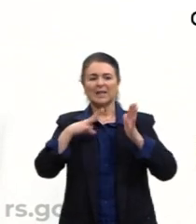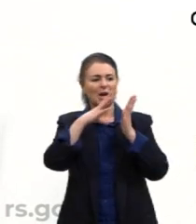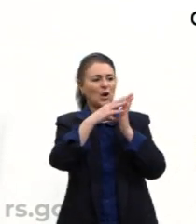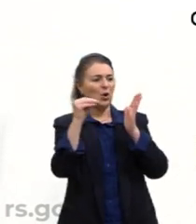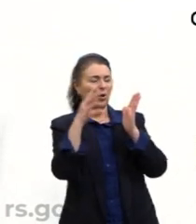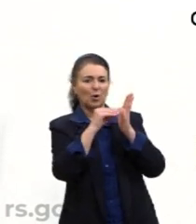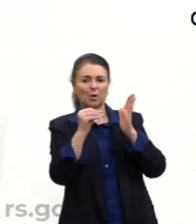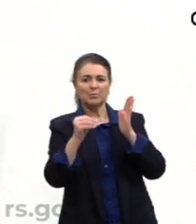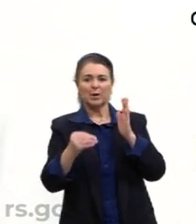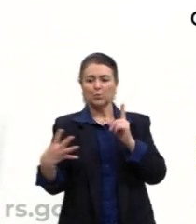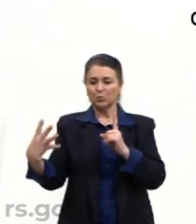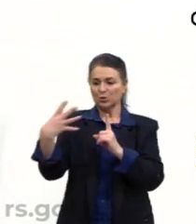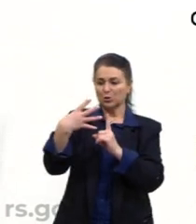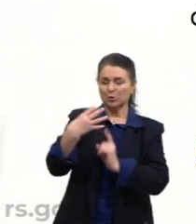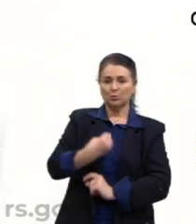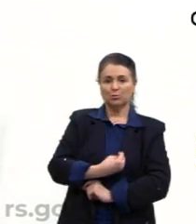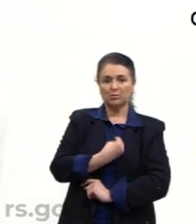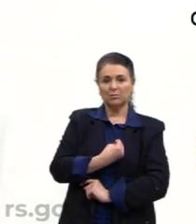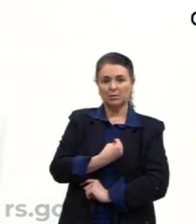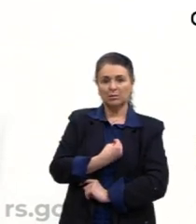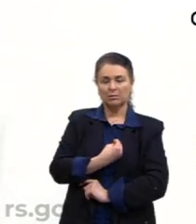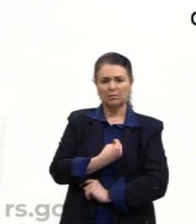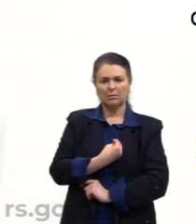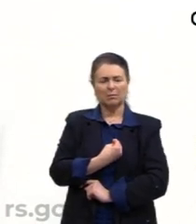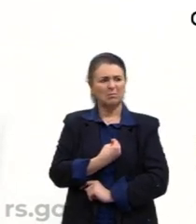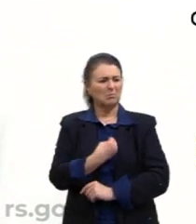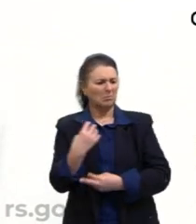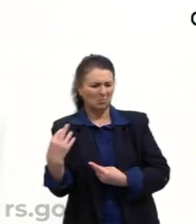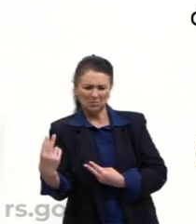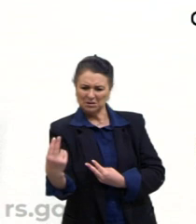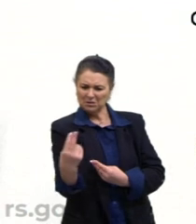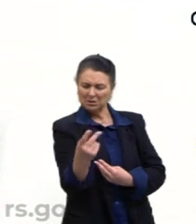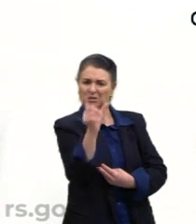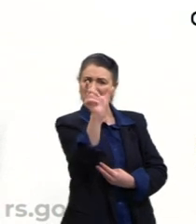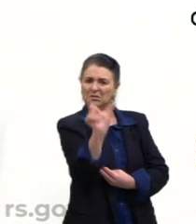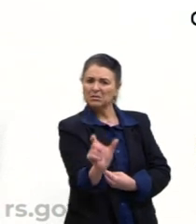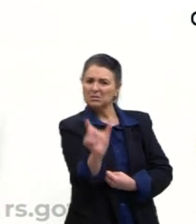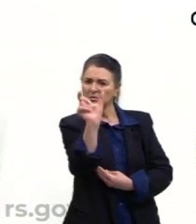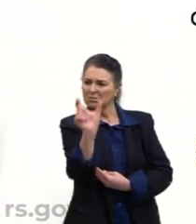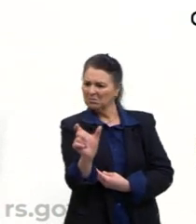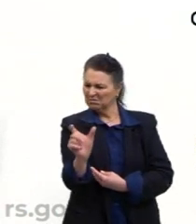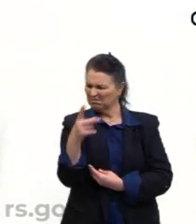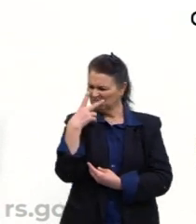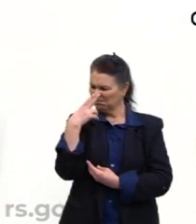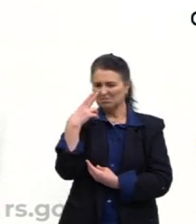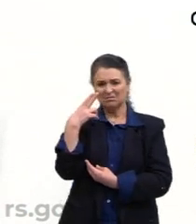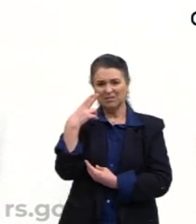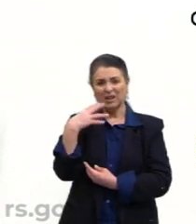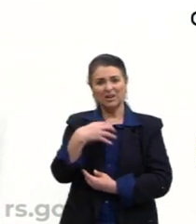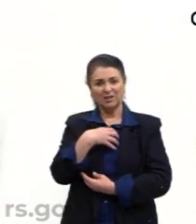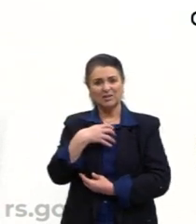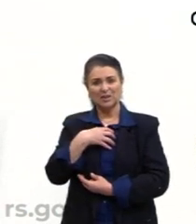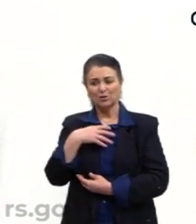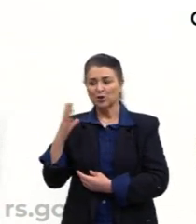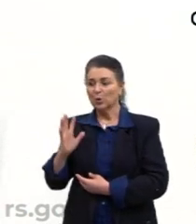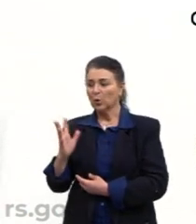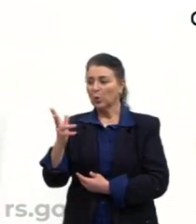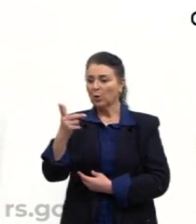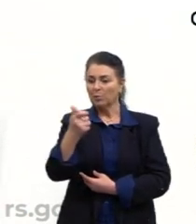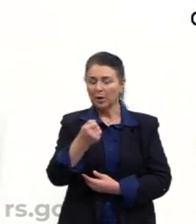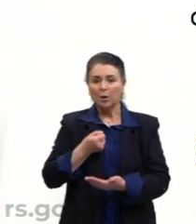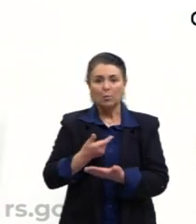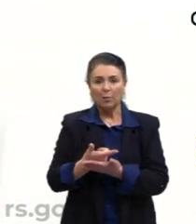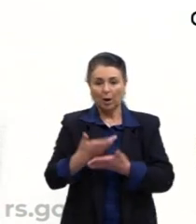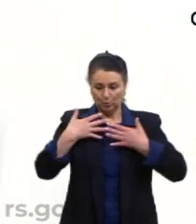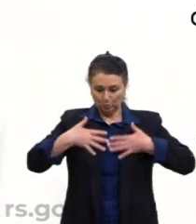o estilo de vida muito próprio, muito parecido, as pessoas têm essa forma de consumir, forma de se